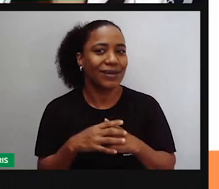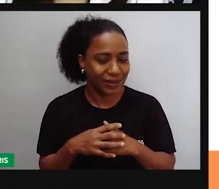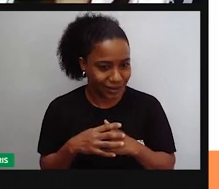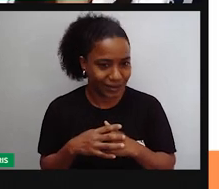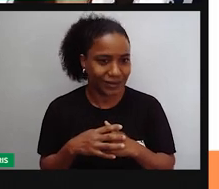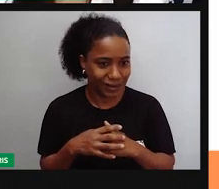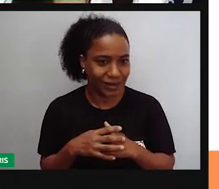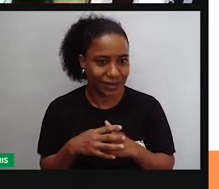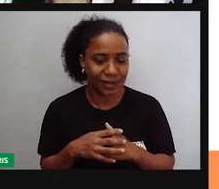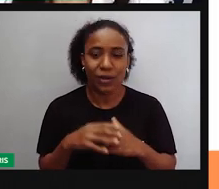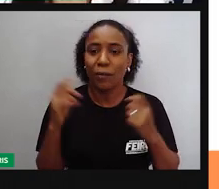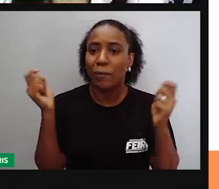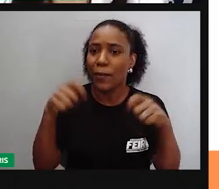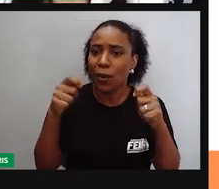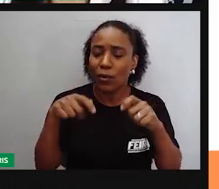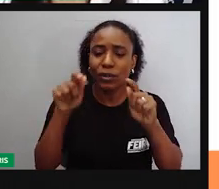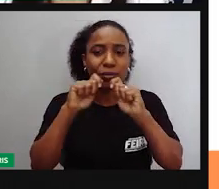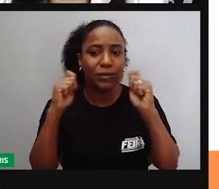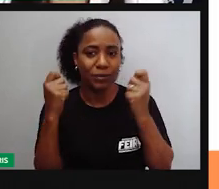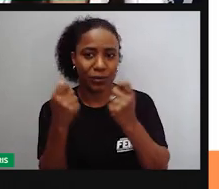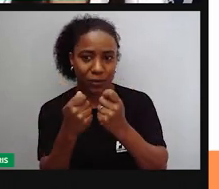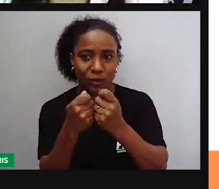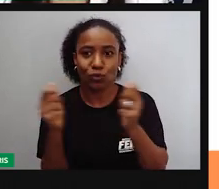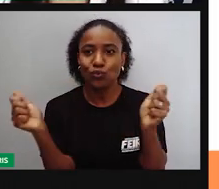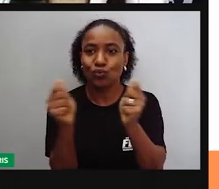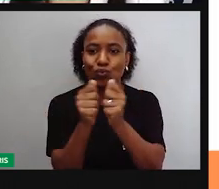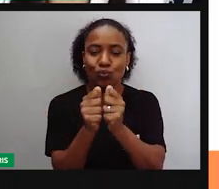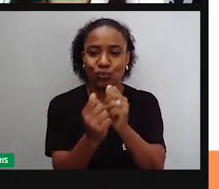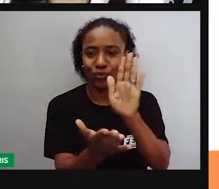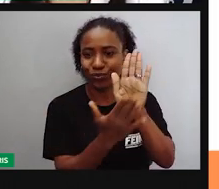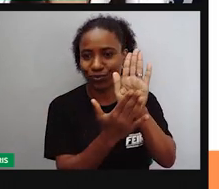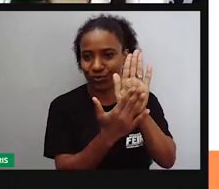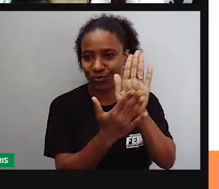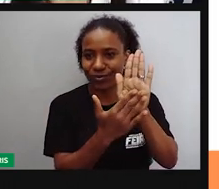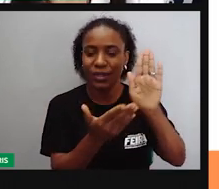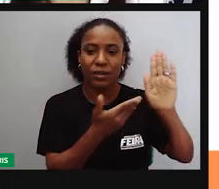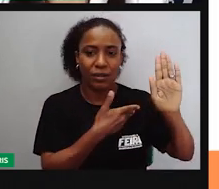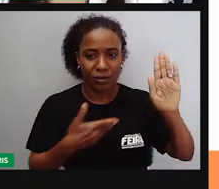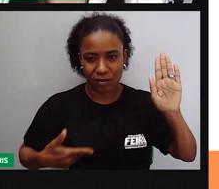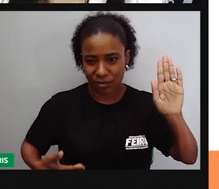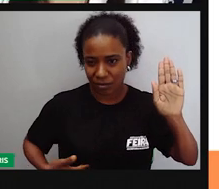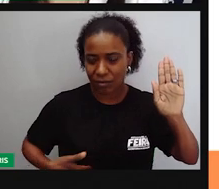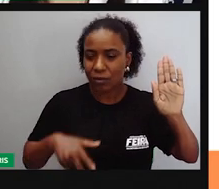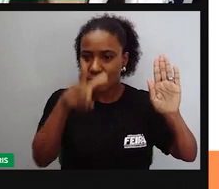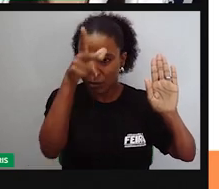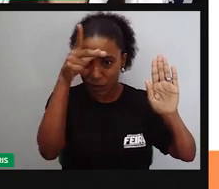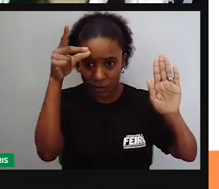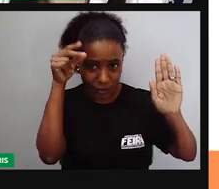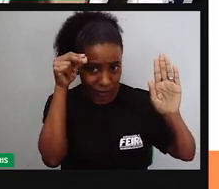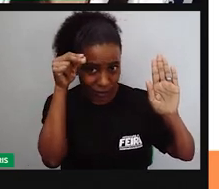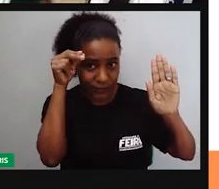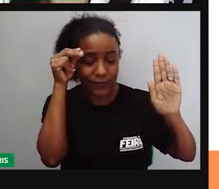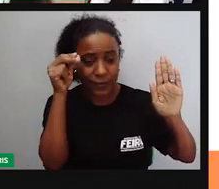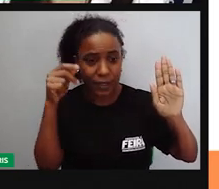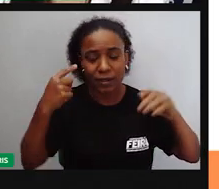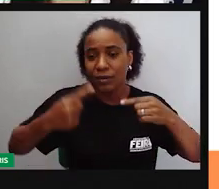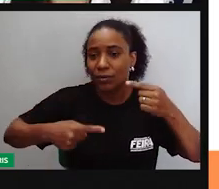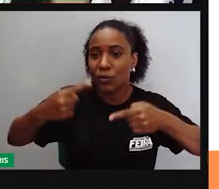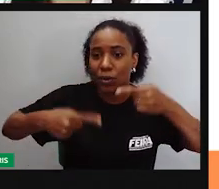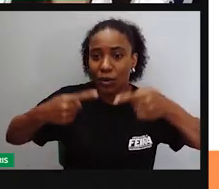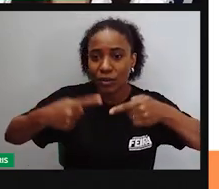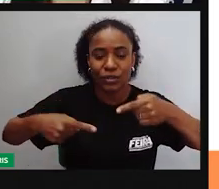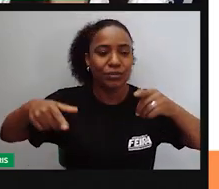Do fazer essa ligação com o poder público em prol aí de ações, né? De serviços